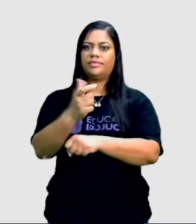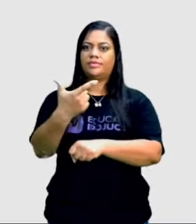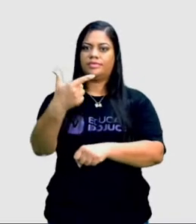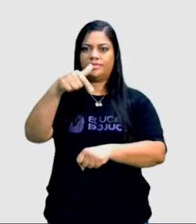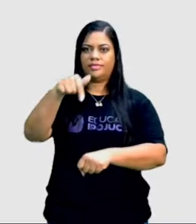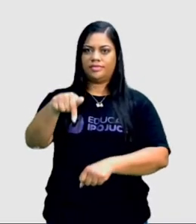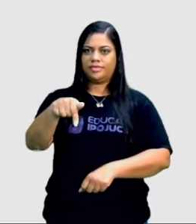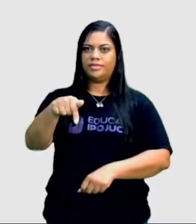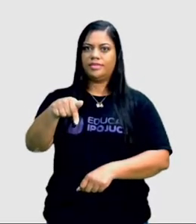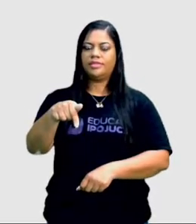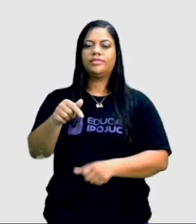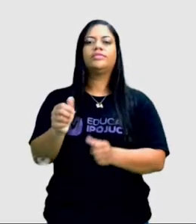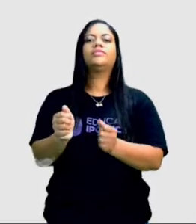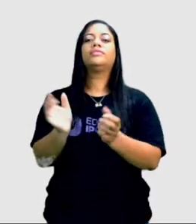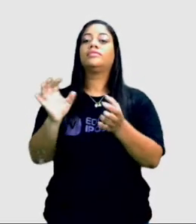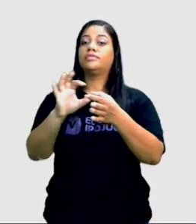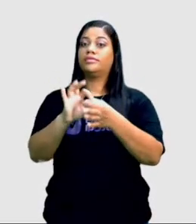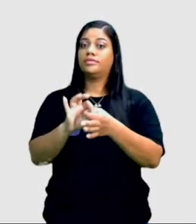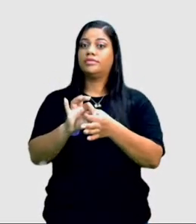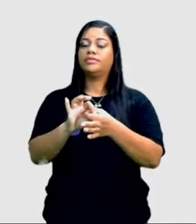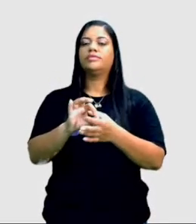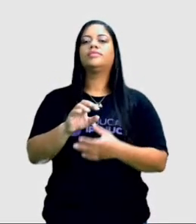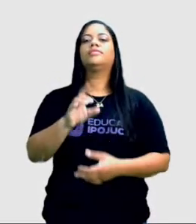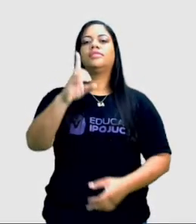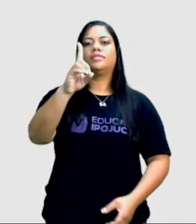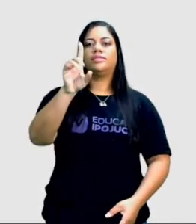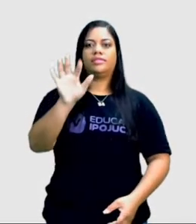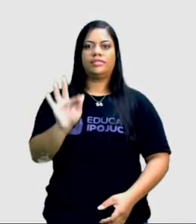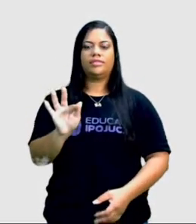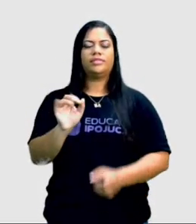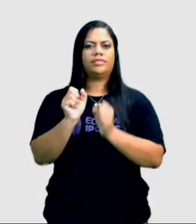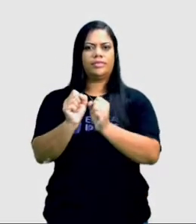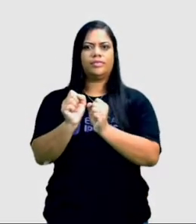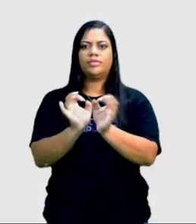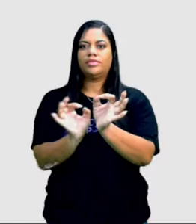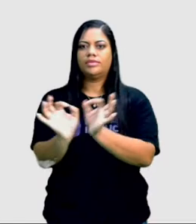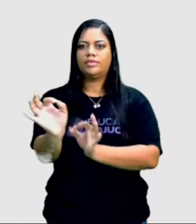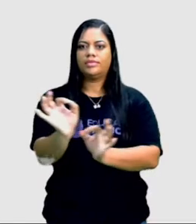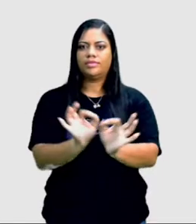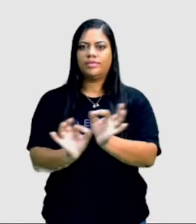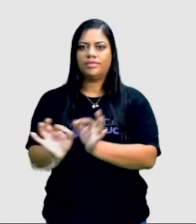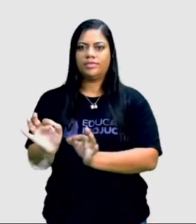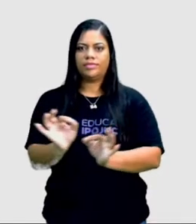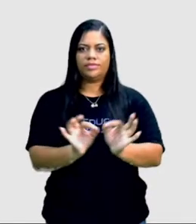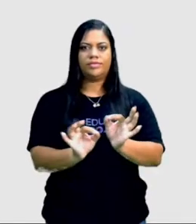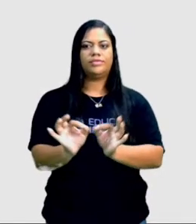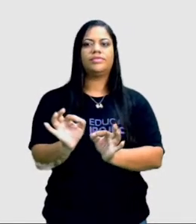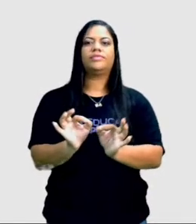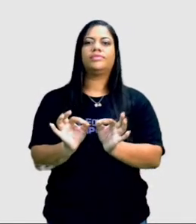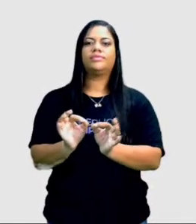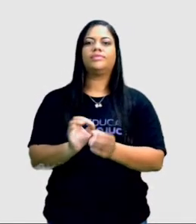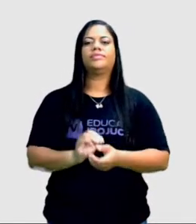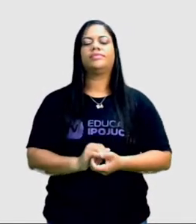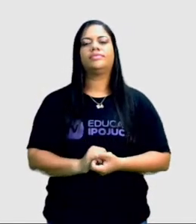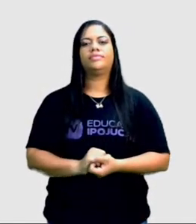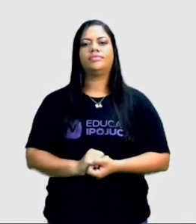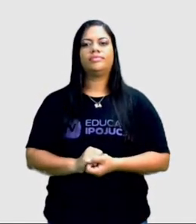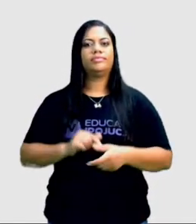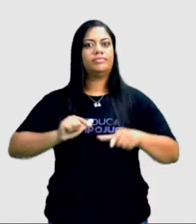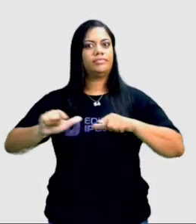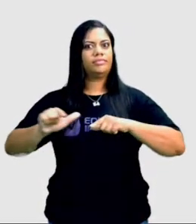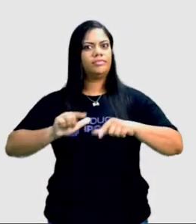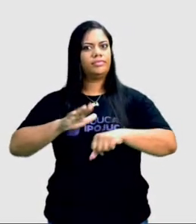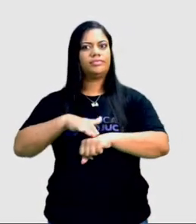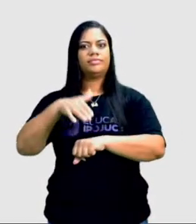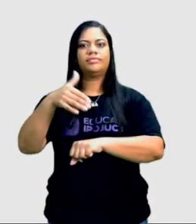com o Distrito Federal. Para que eles possam organizar, que eles possam trabalhar